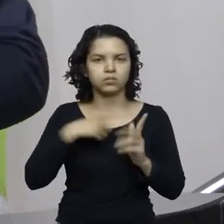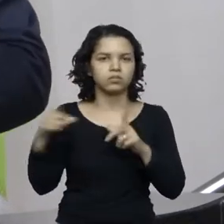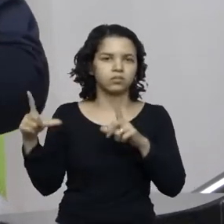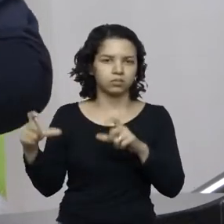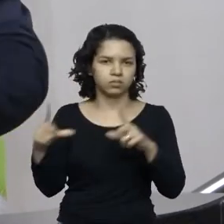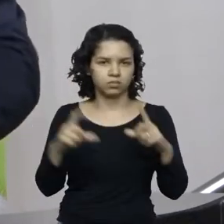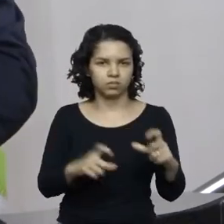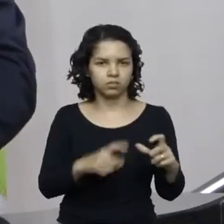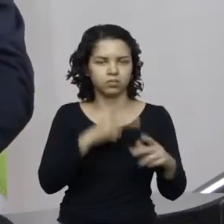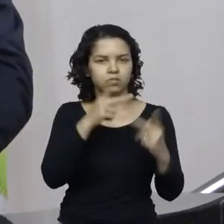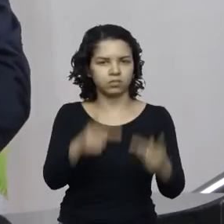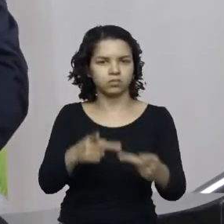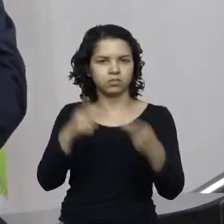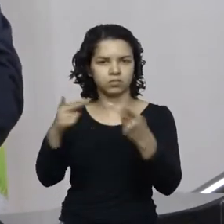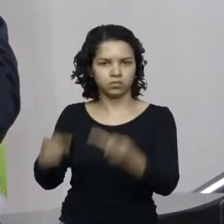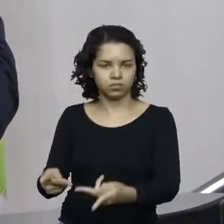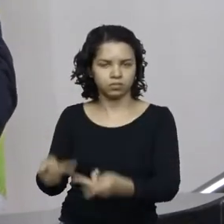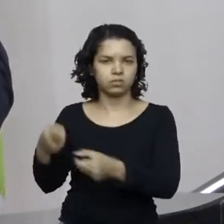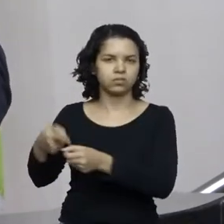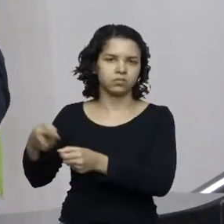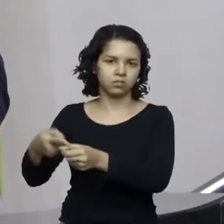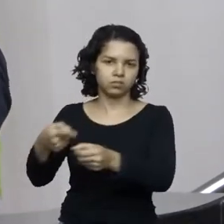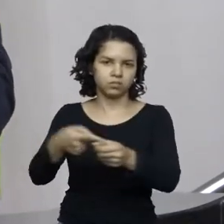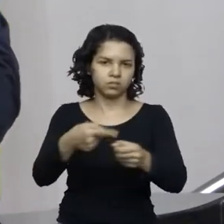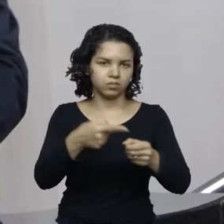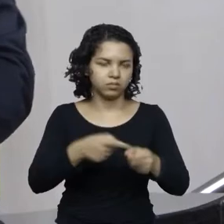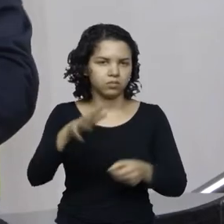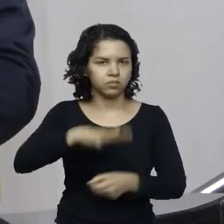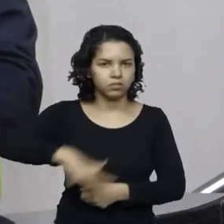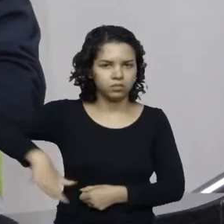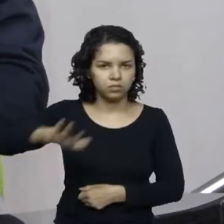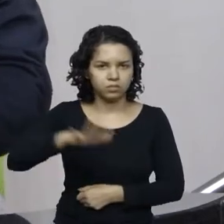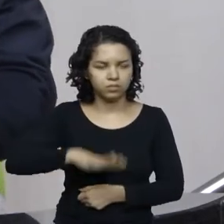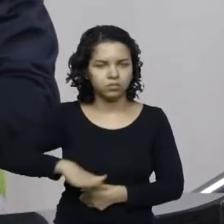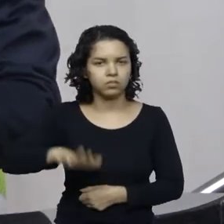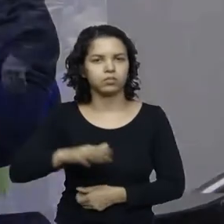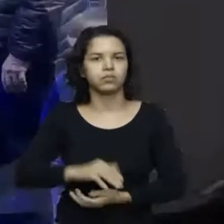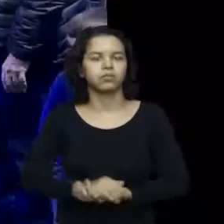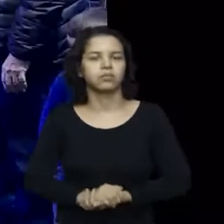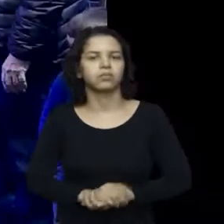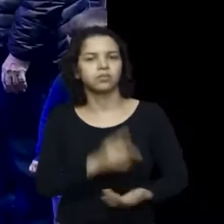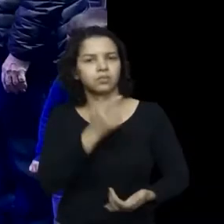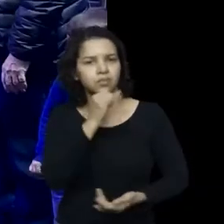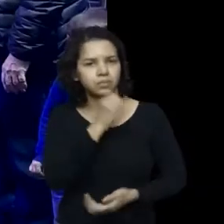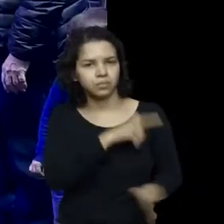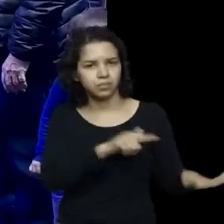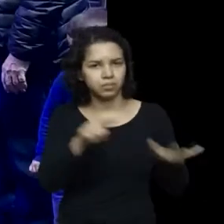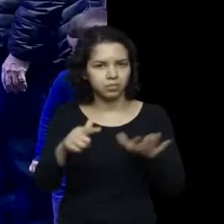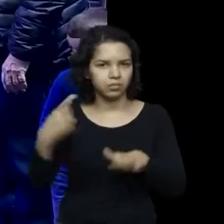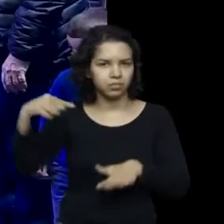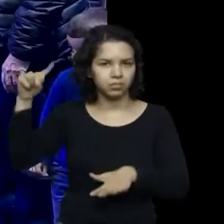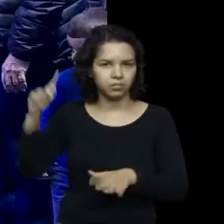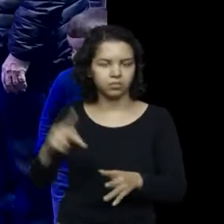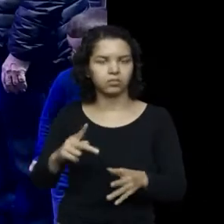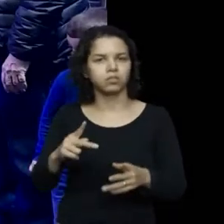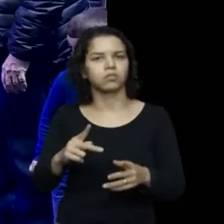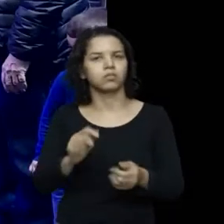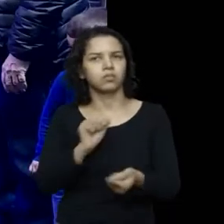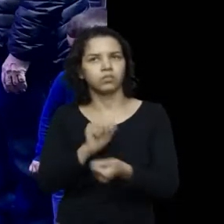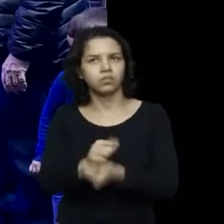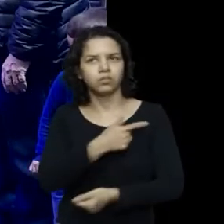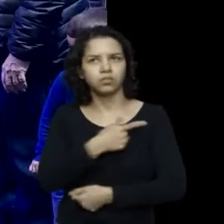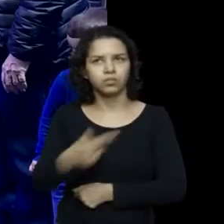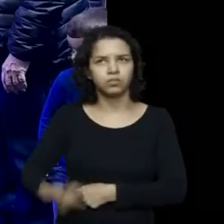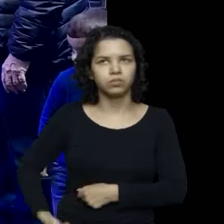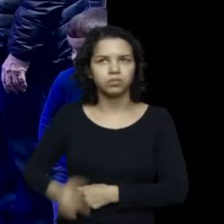em municípios da nossa região, no Vale Itajaí, em Daial, onde, por exemplo, estivemos na semana passada acompanhando o governo do Estado, assinando repasse